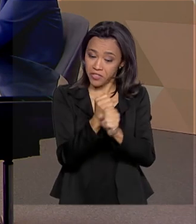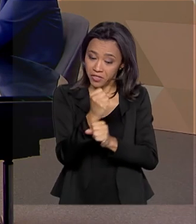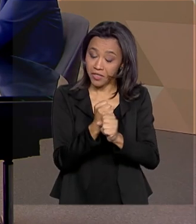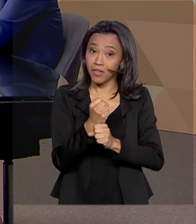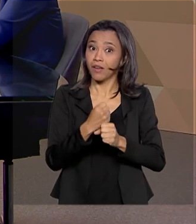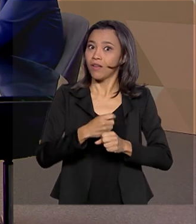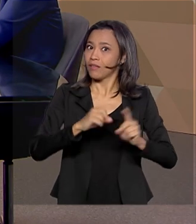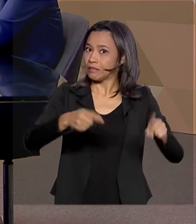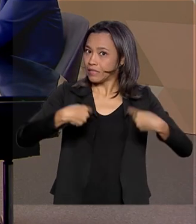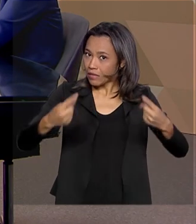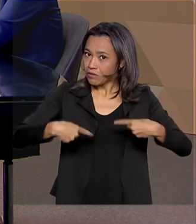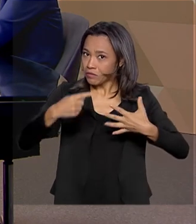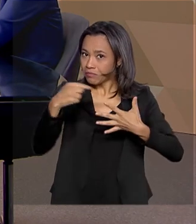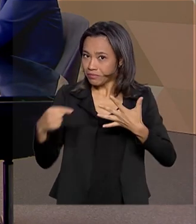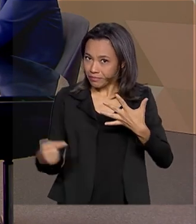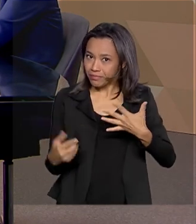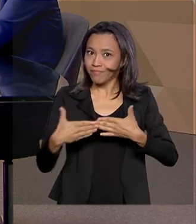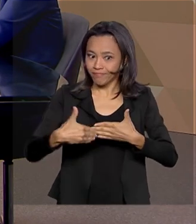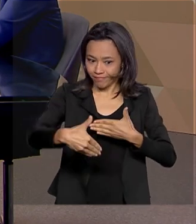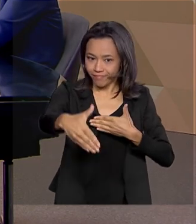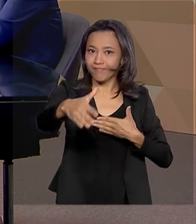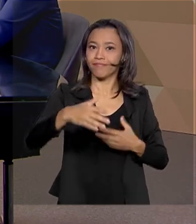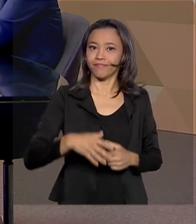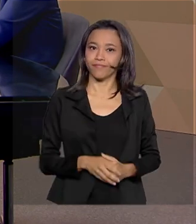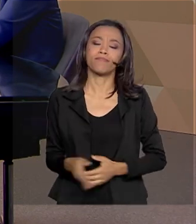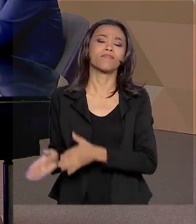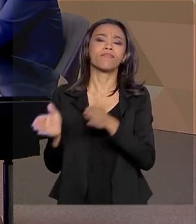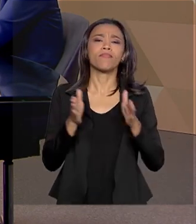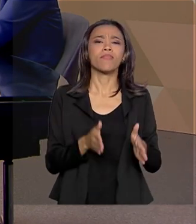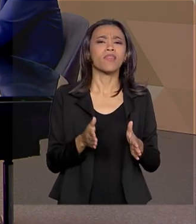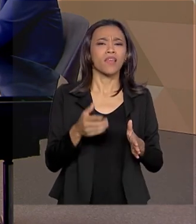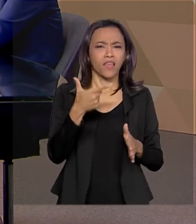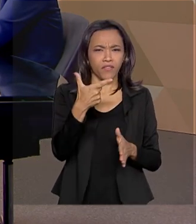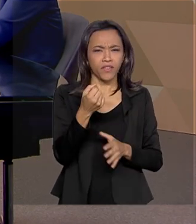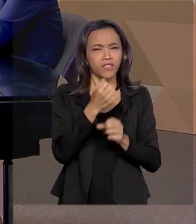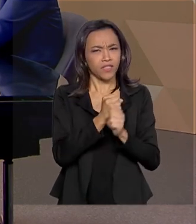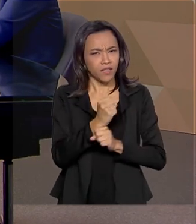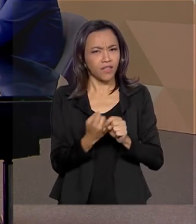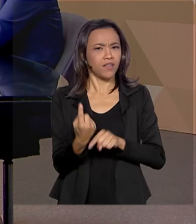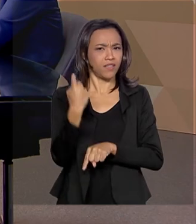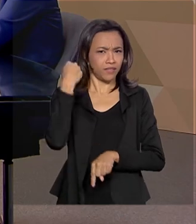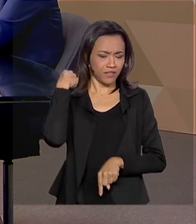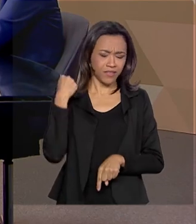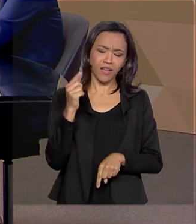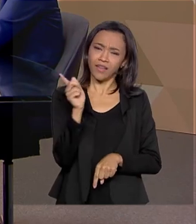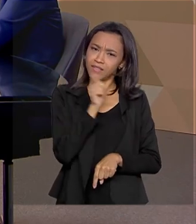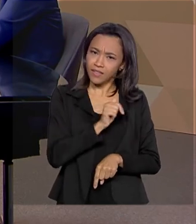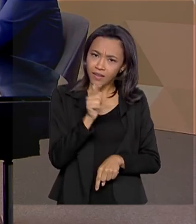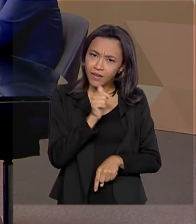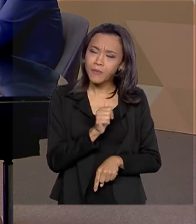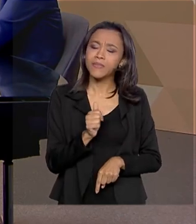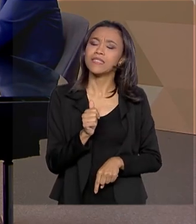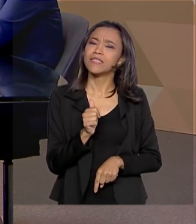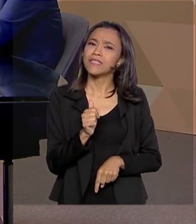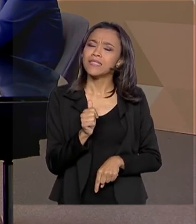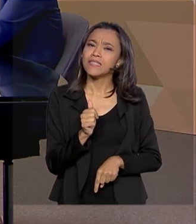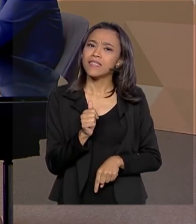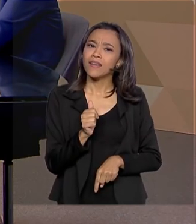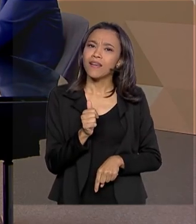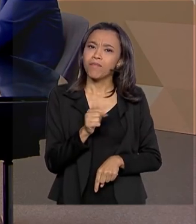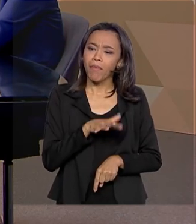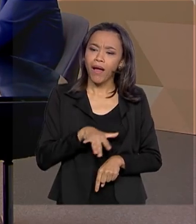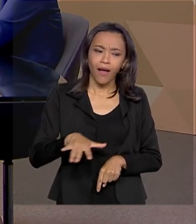desafios ainda pela frente. E há cerca de 20 anos também, a Lei das Águas, ela trouxe